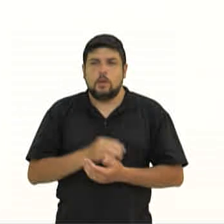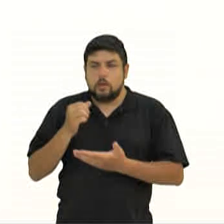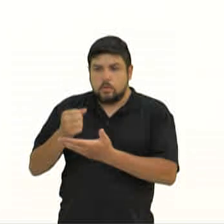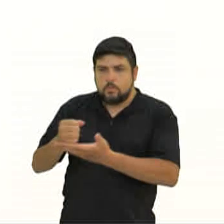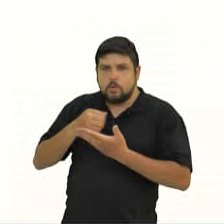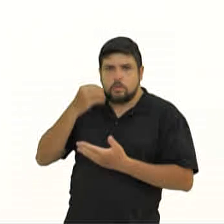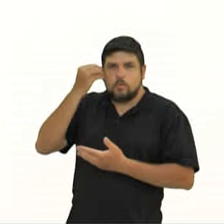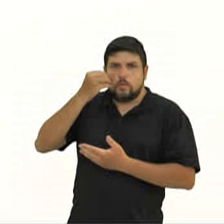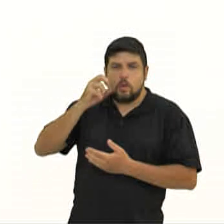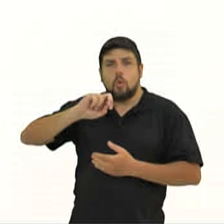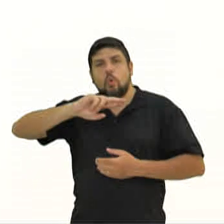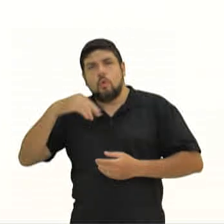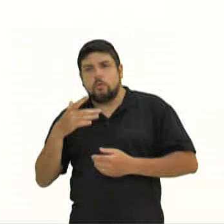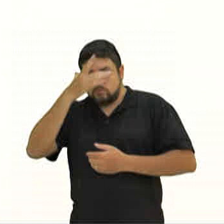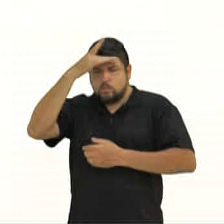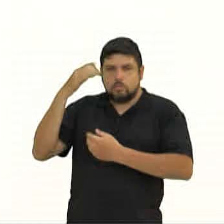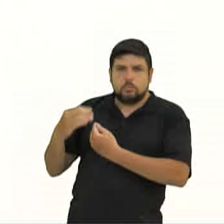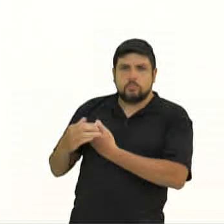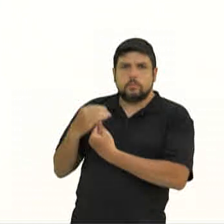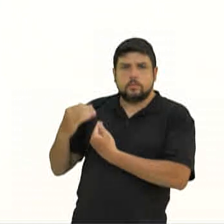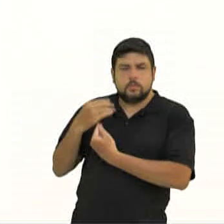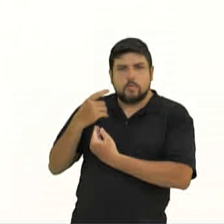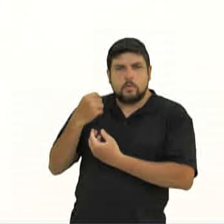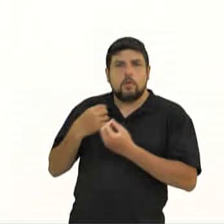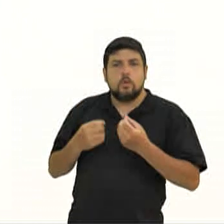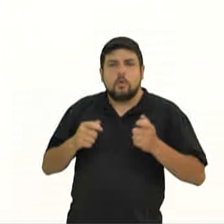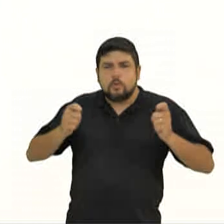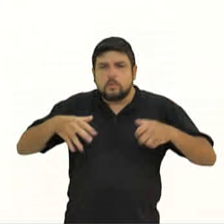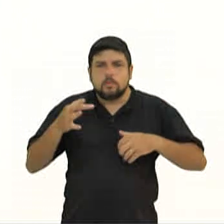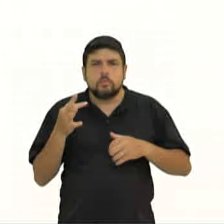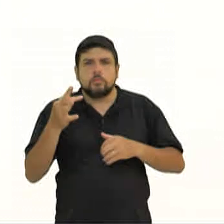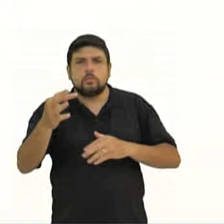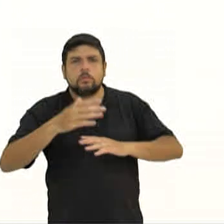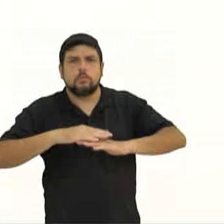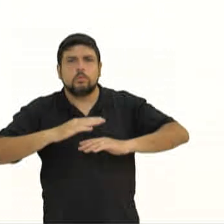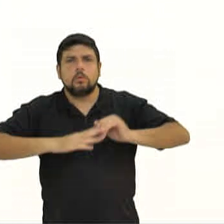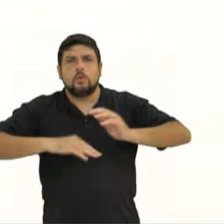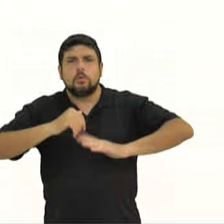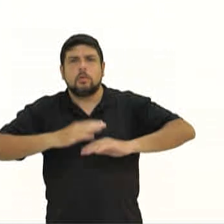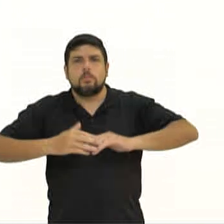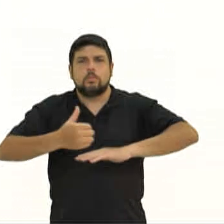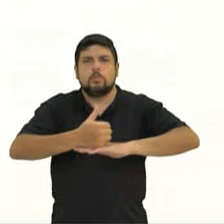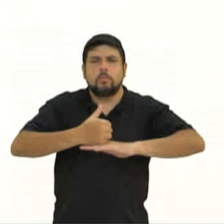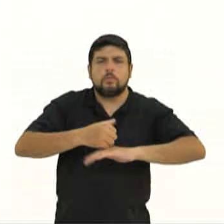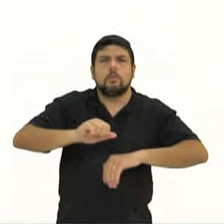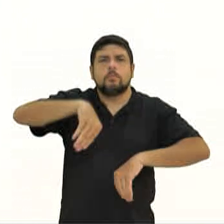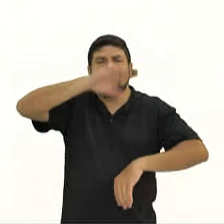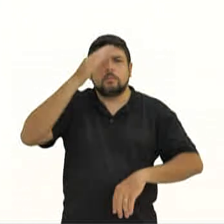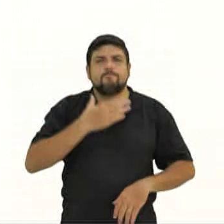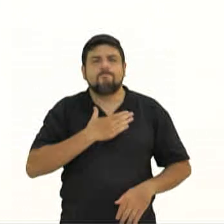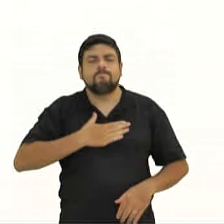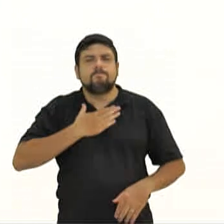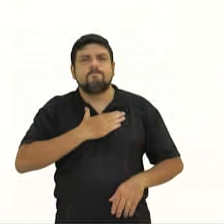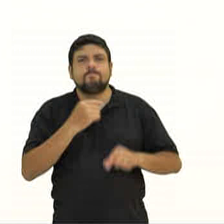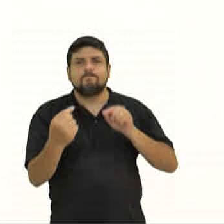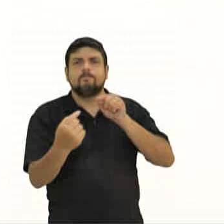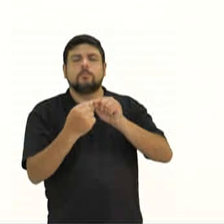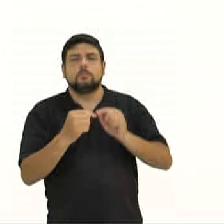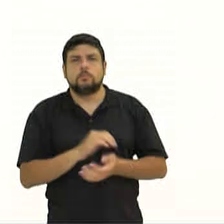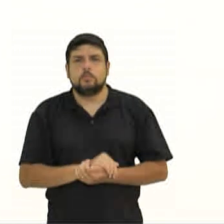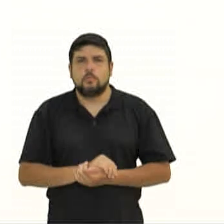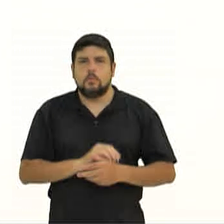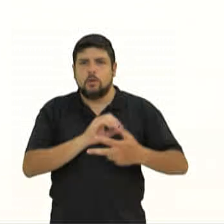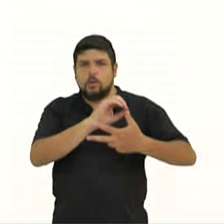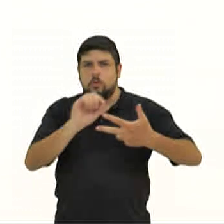coach vocacional, os candidatos garantem maiores chances de encontrar uma carreira compatível com seus gostos e ambições. O período pós-ENEM é